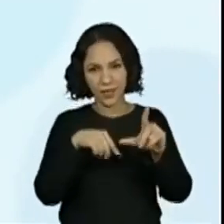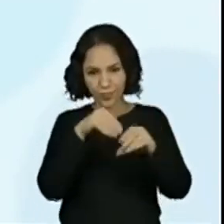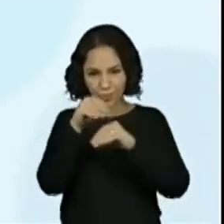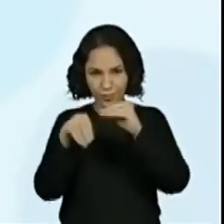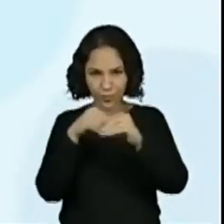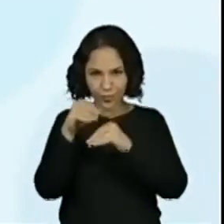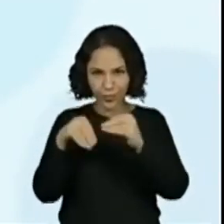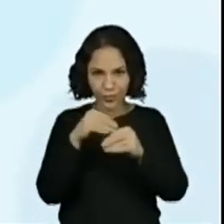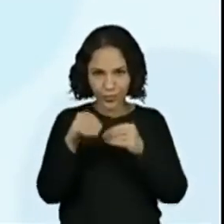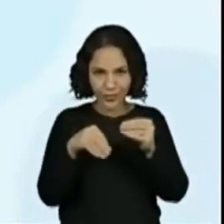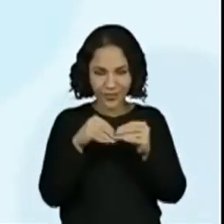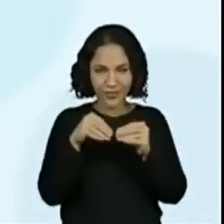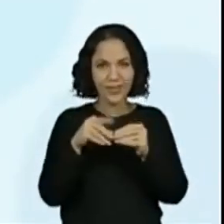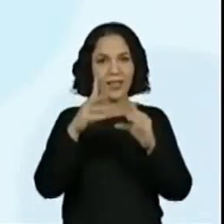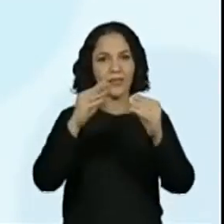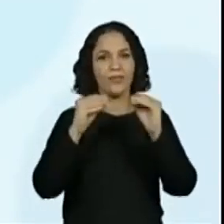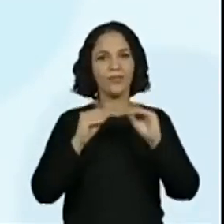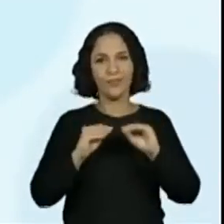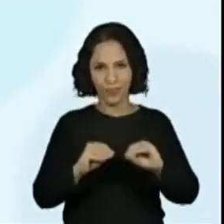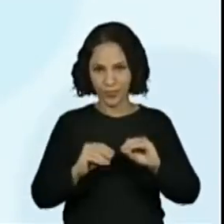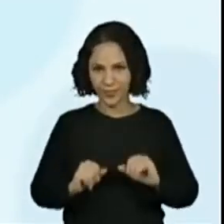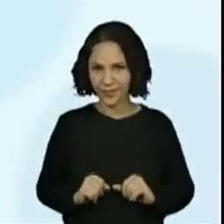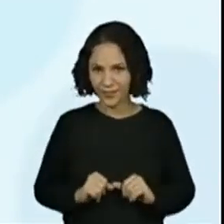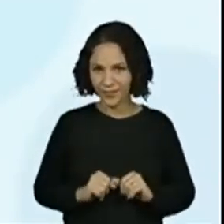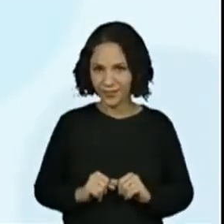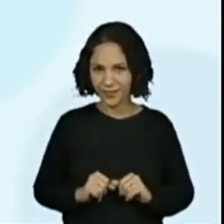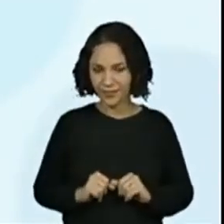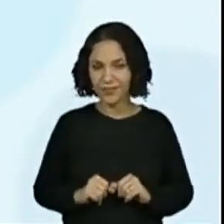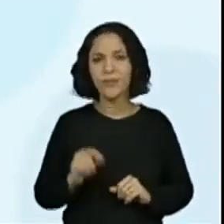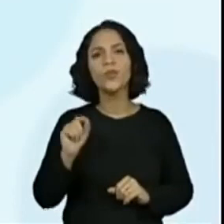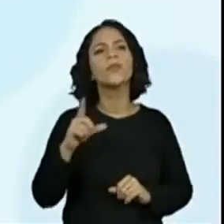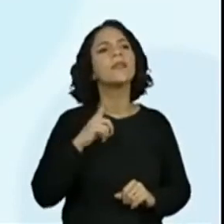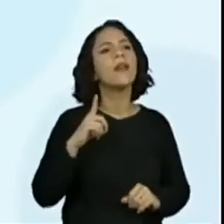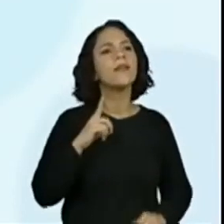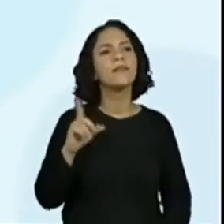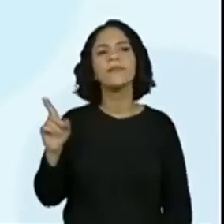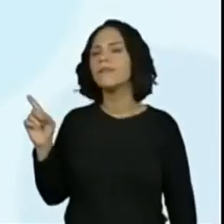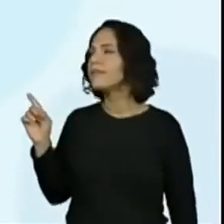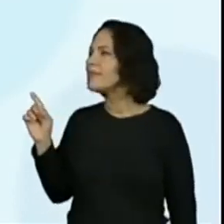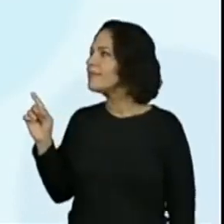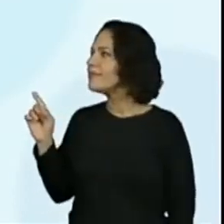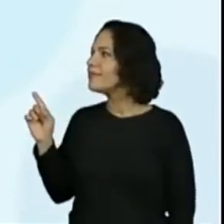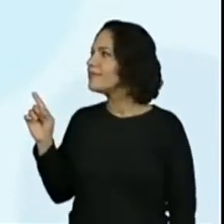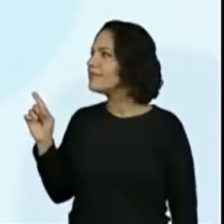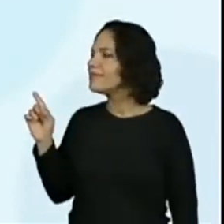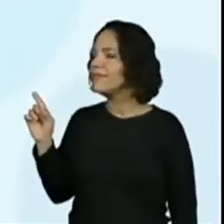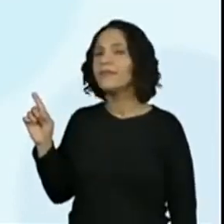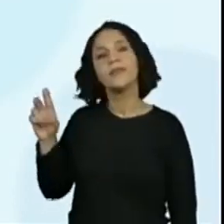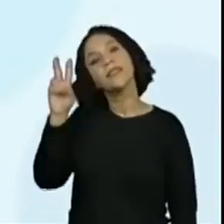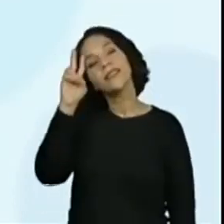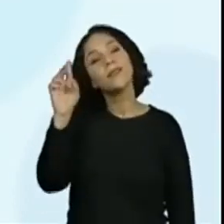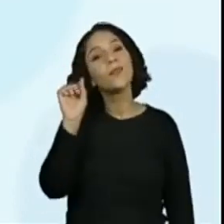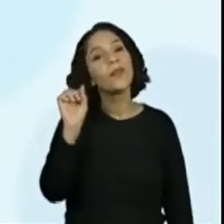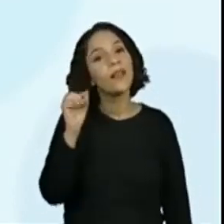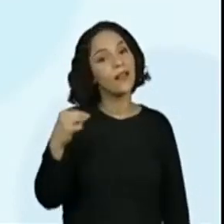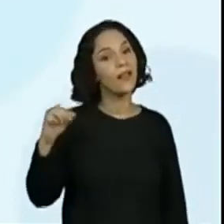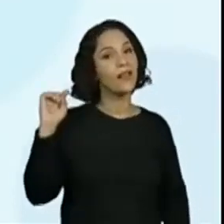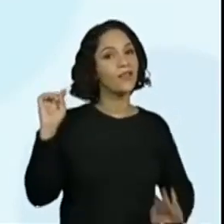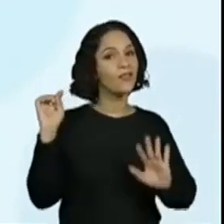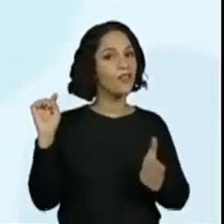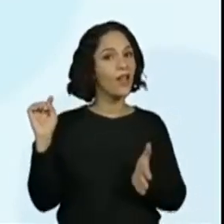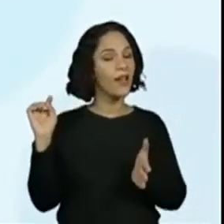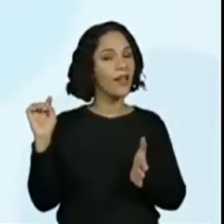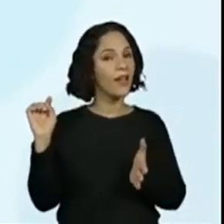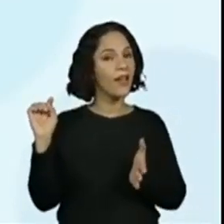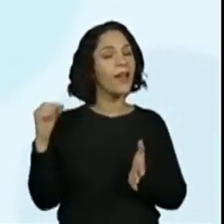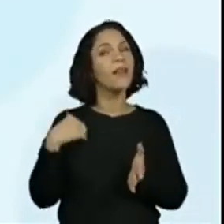aqui. Igual a gente trouxe essa para cá. Tá. O que será que está escrito? E agora... a lembrar. A gente acabou de trabalhar com essa quadrinha.